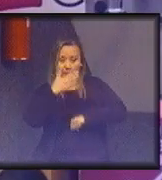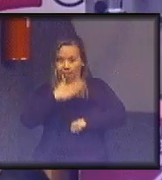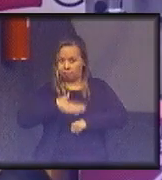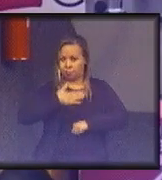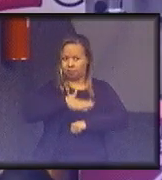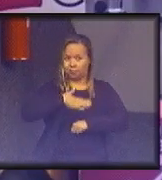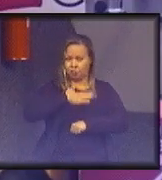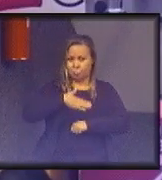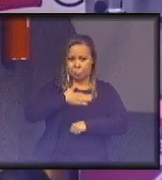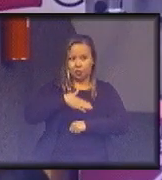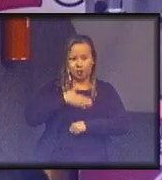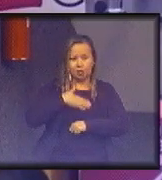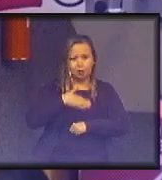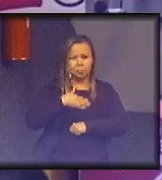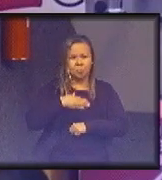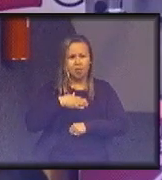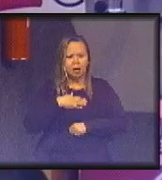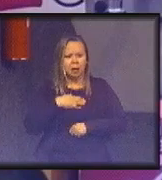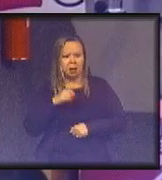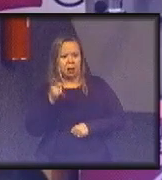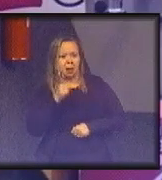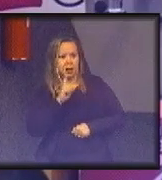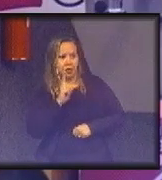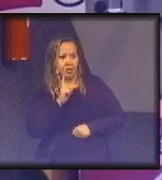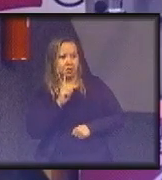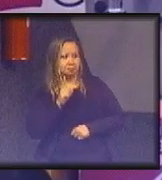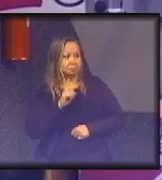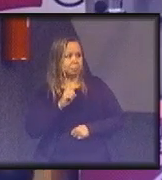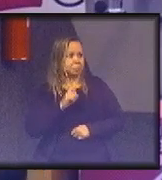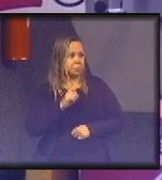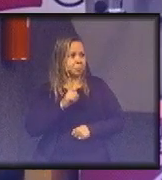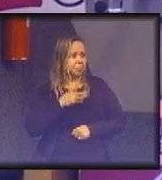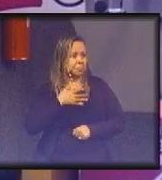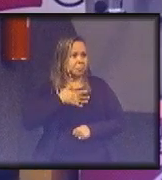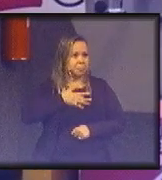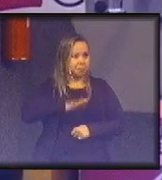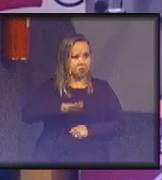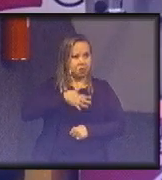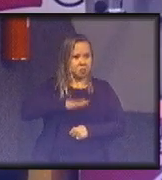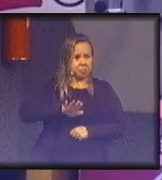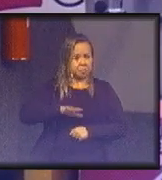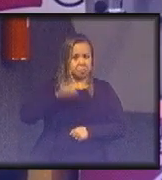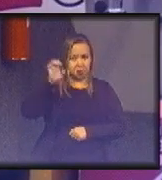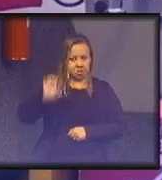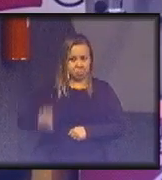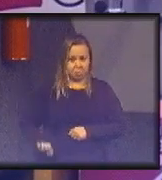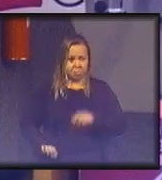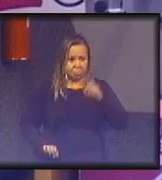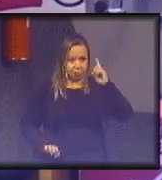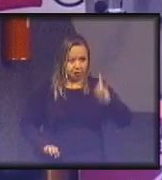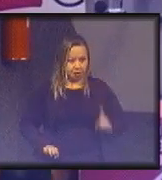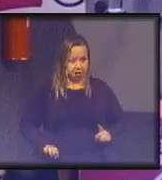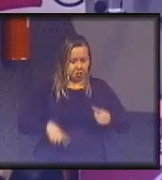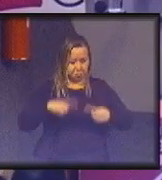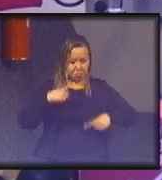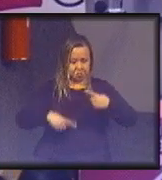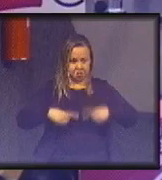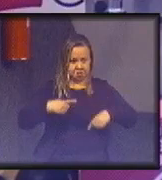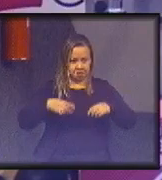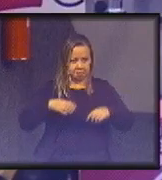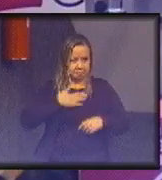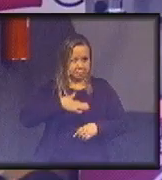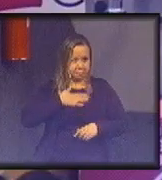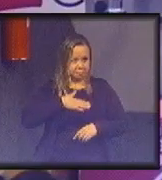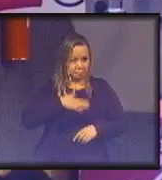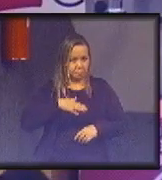ela desagrada esquerda e direita. Na mesma resposta que você dá, você tem a capacidade